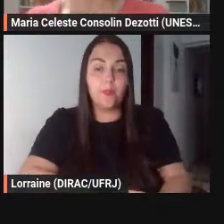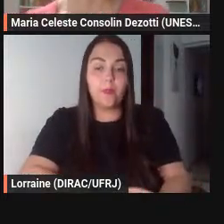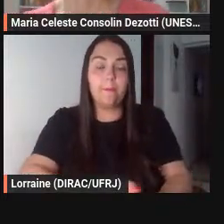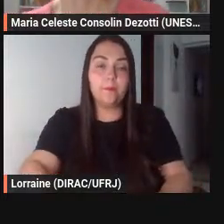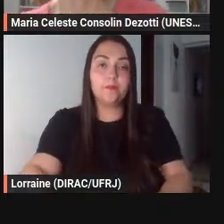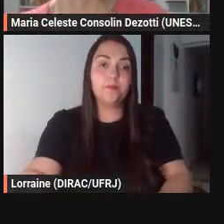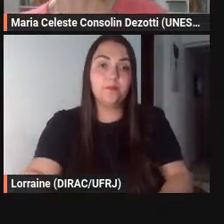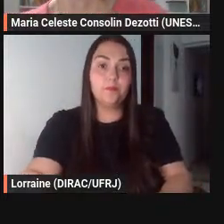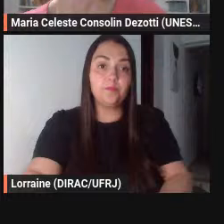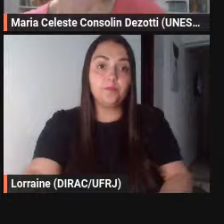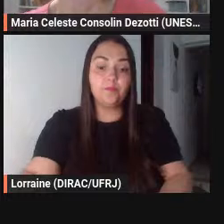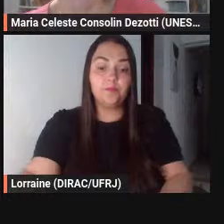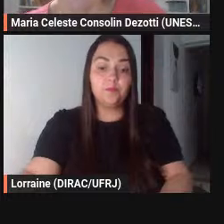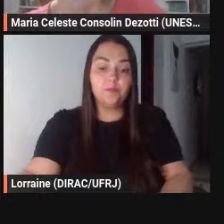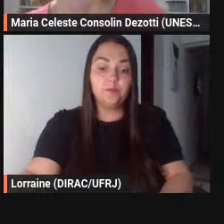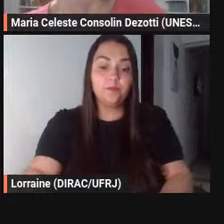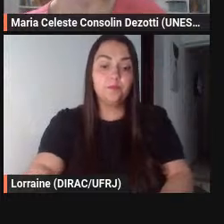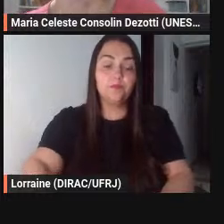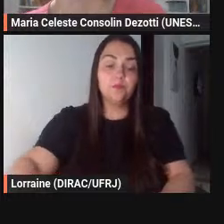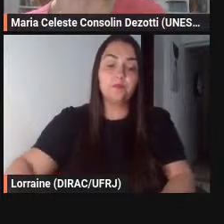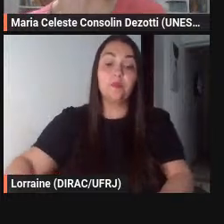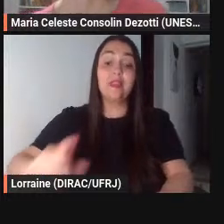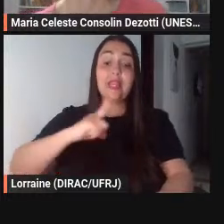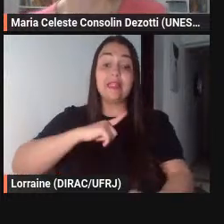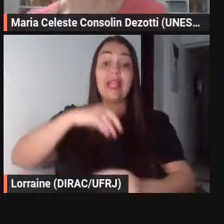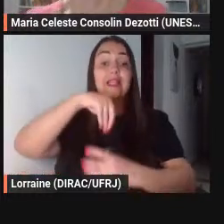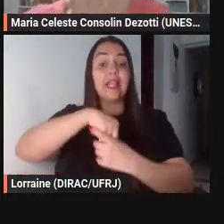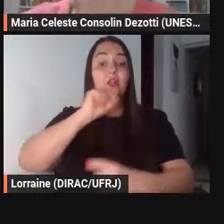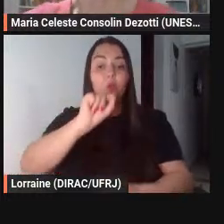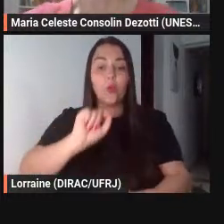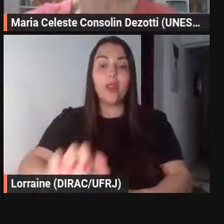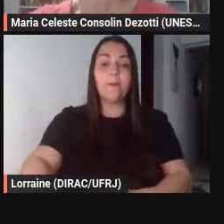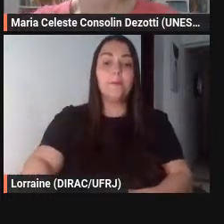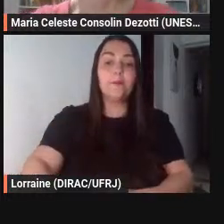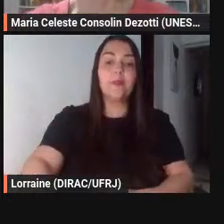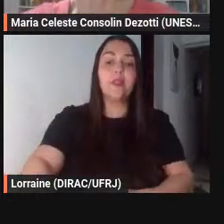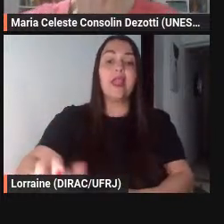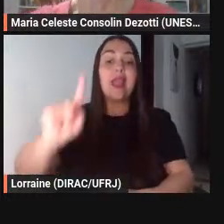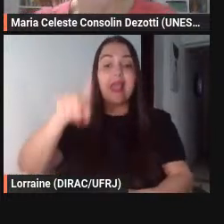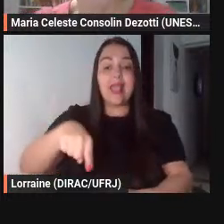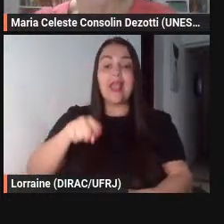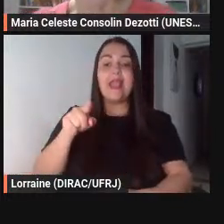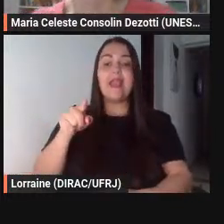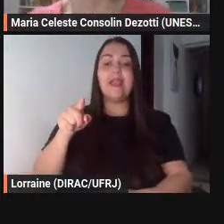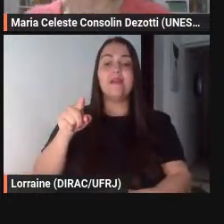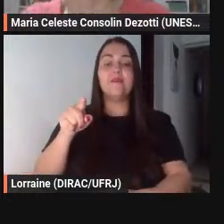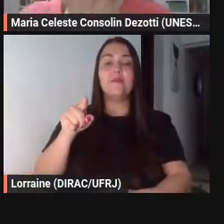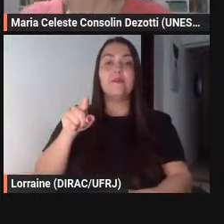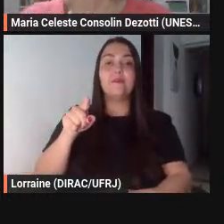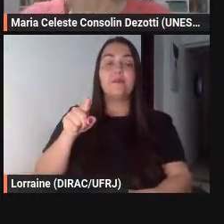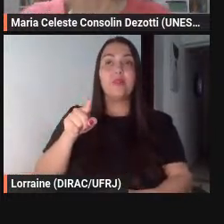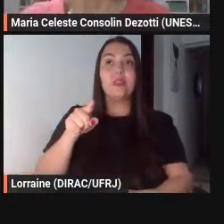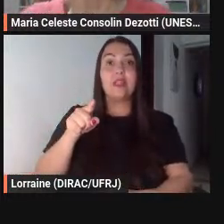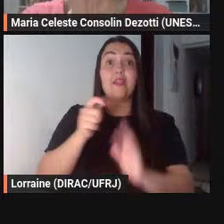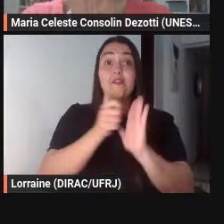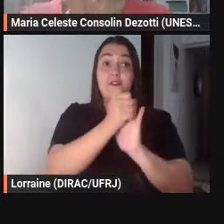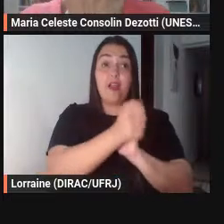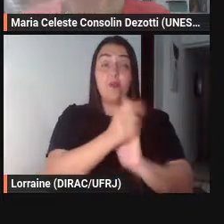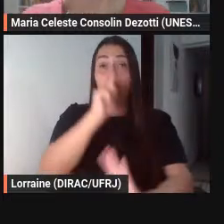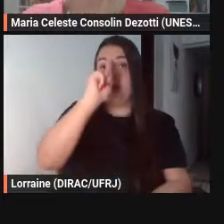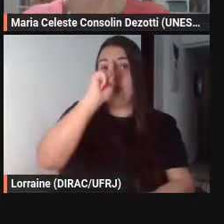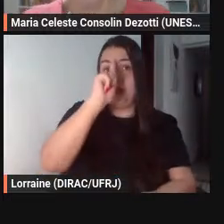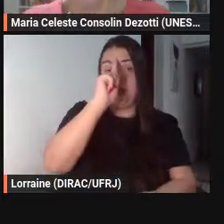vocês tem aqui uma fábula grega de uma edição de um manuscrito em que ela